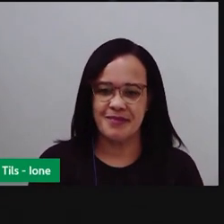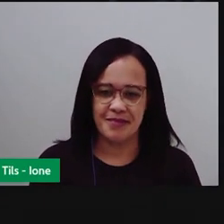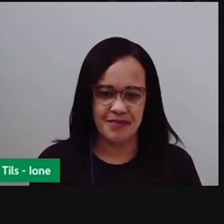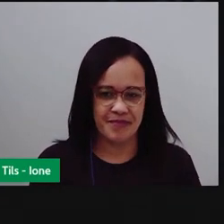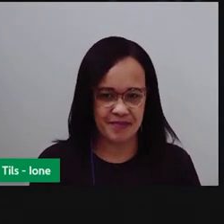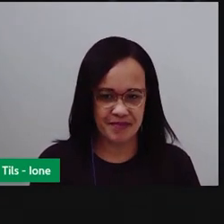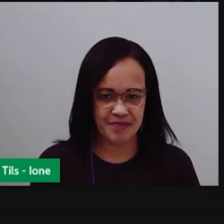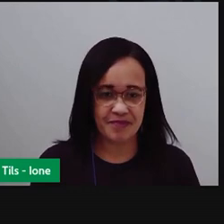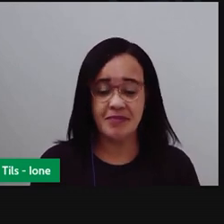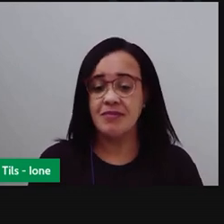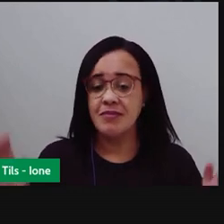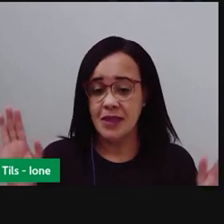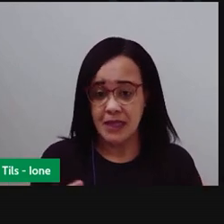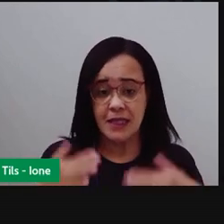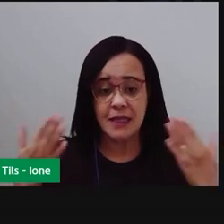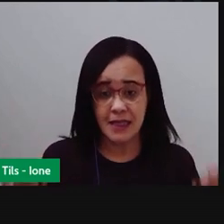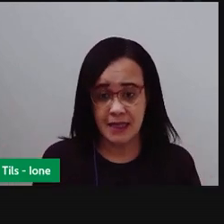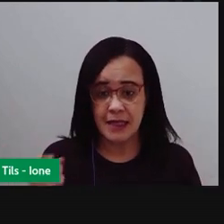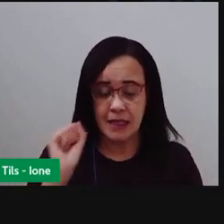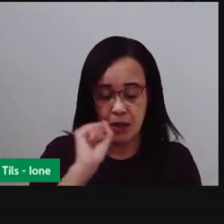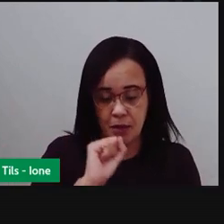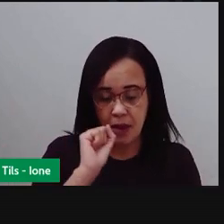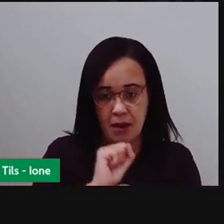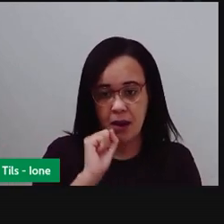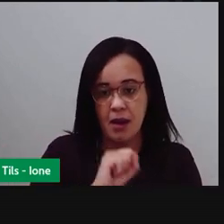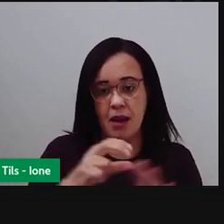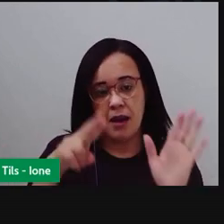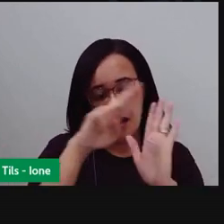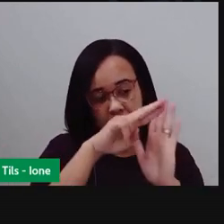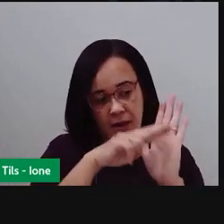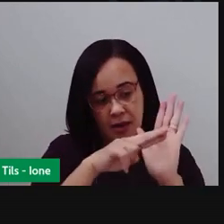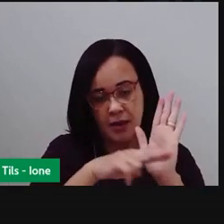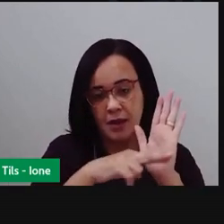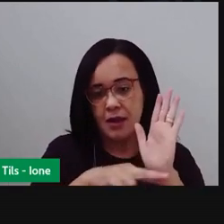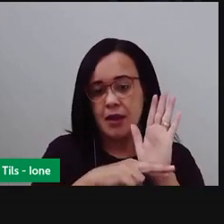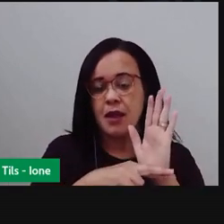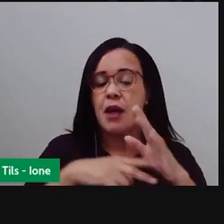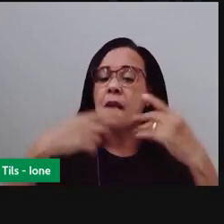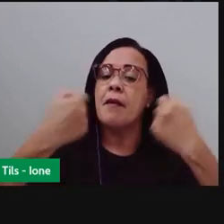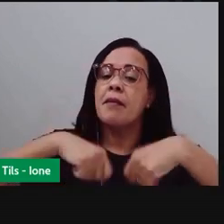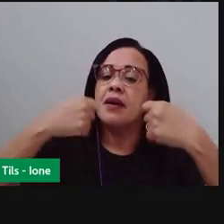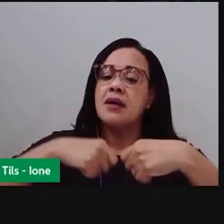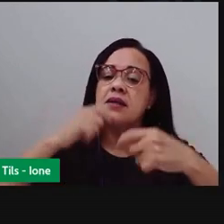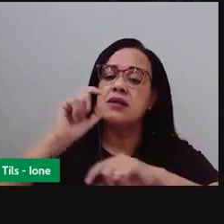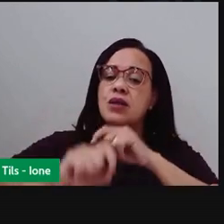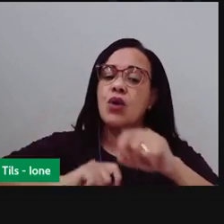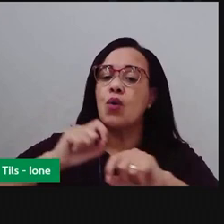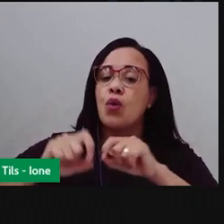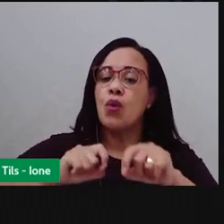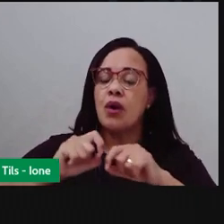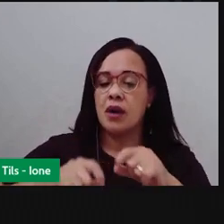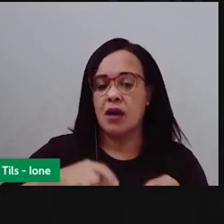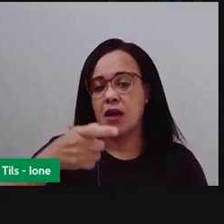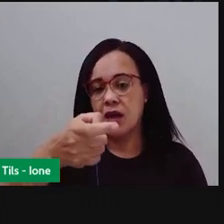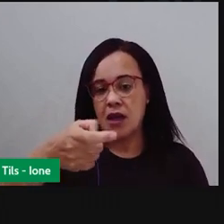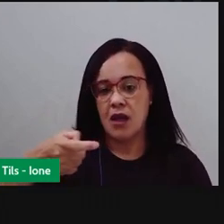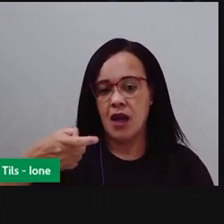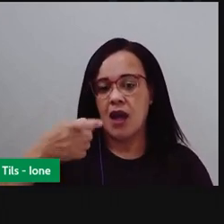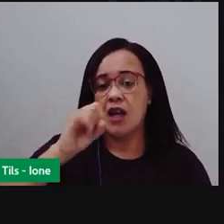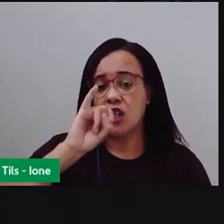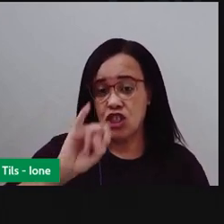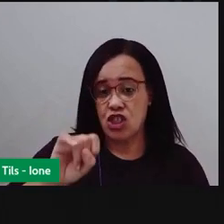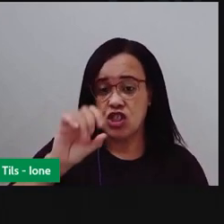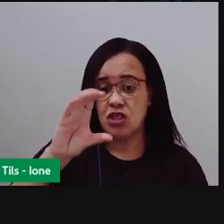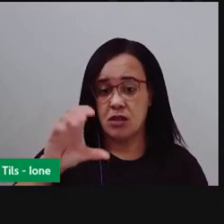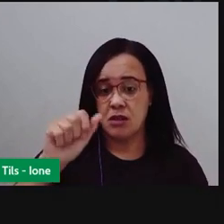Então, criançada, gente vê lá na receita que para fazer o cusquido eu preciso de uma xícara de água,